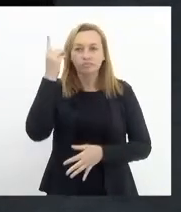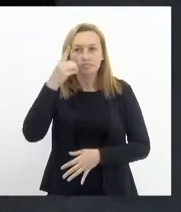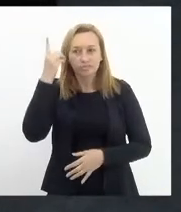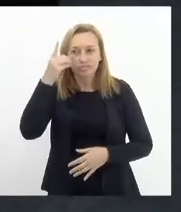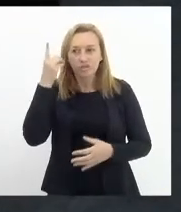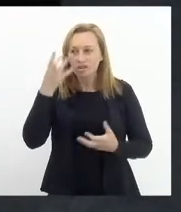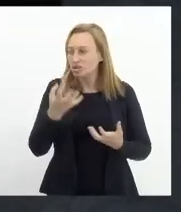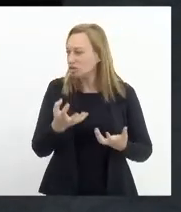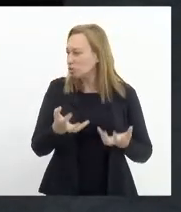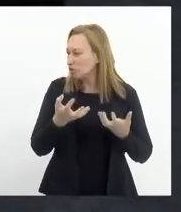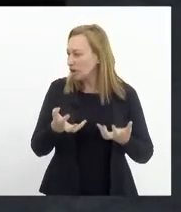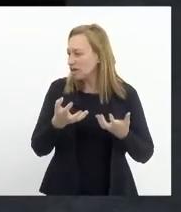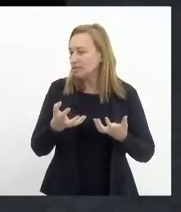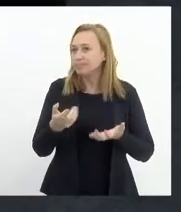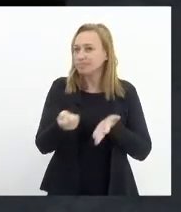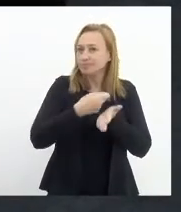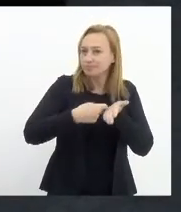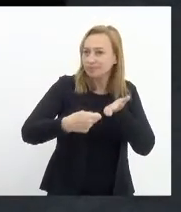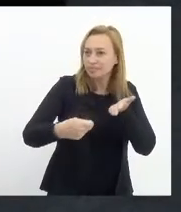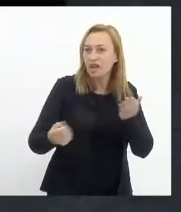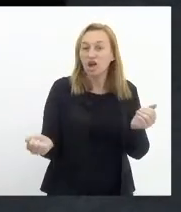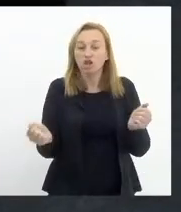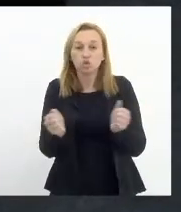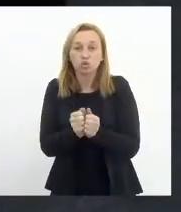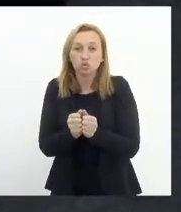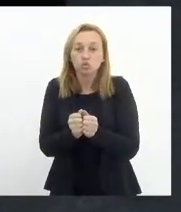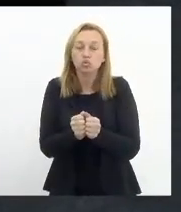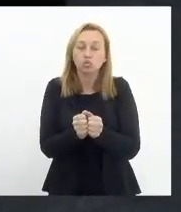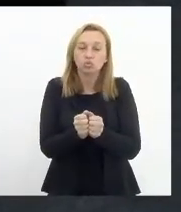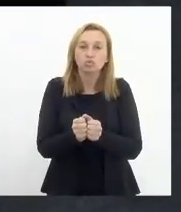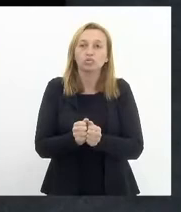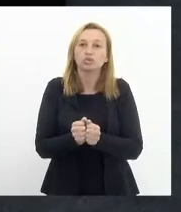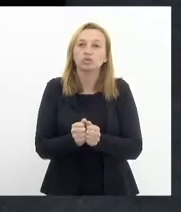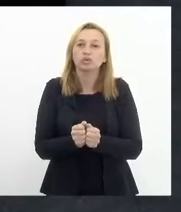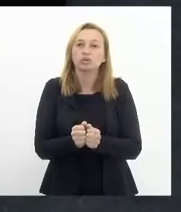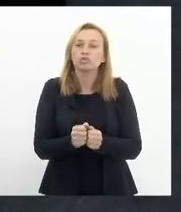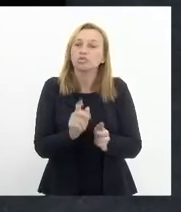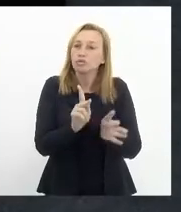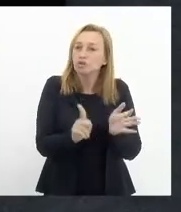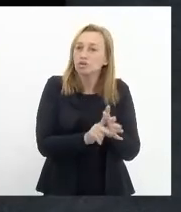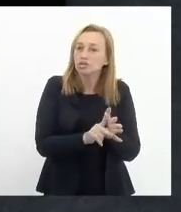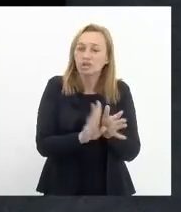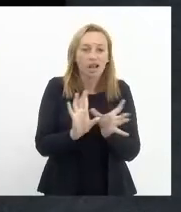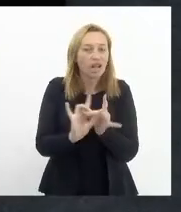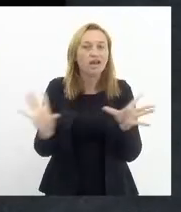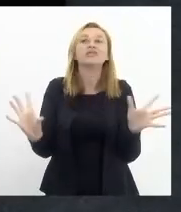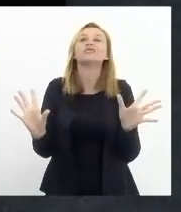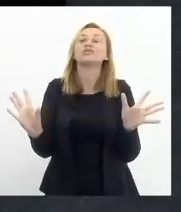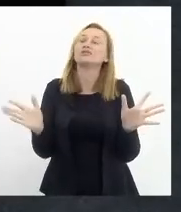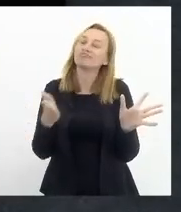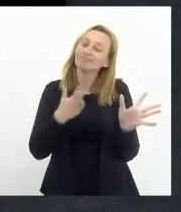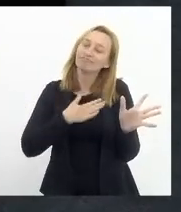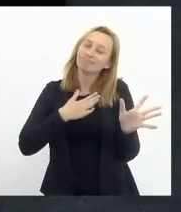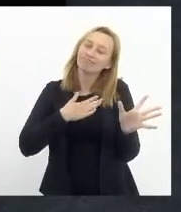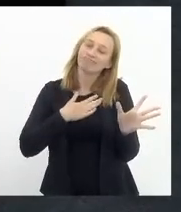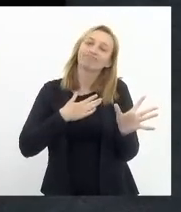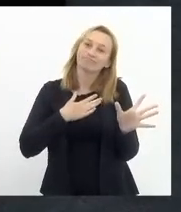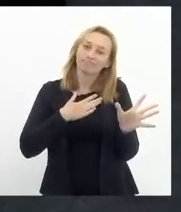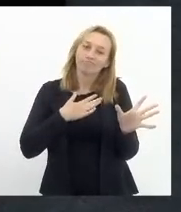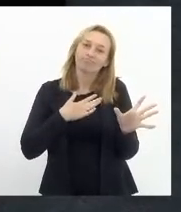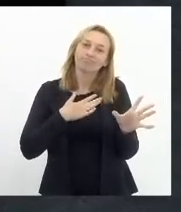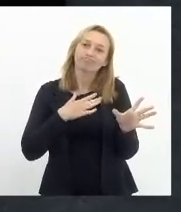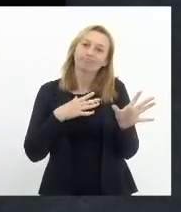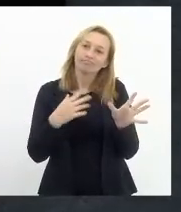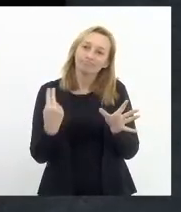assinar junto com a gente como coautor nesse projeto, está aberto aqui pela minha pessoa para que esse